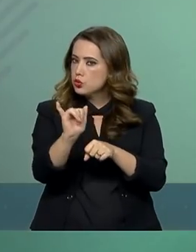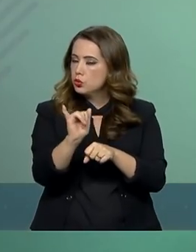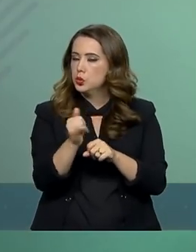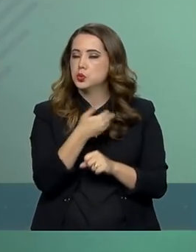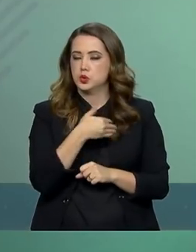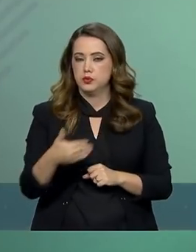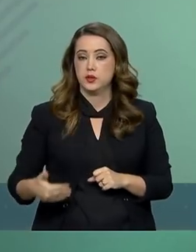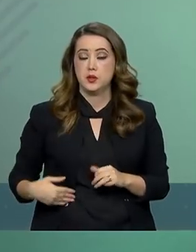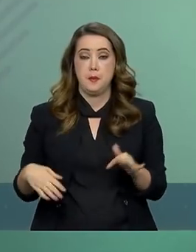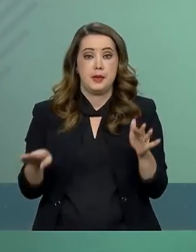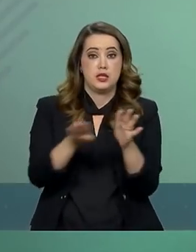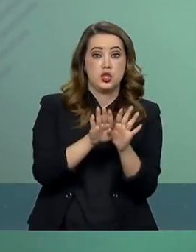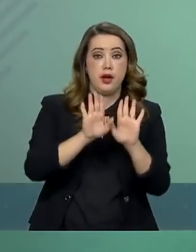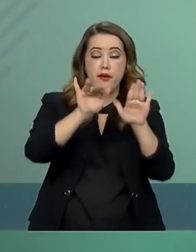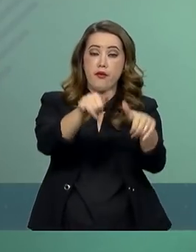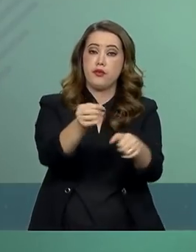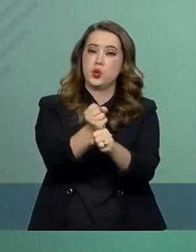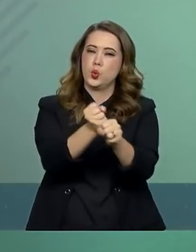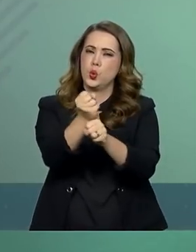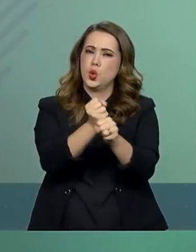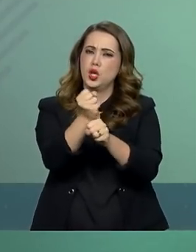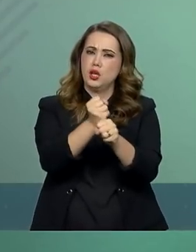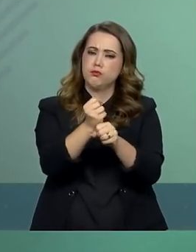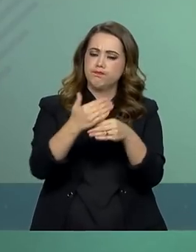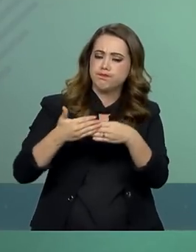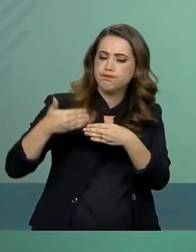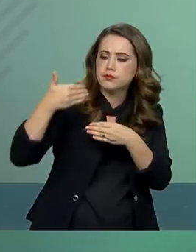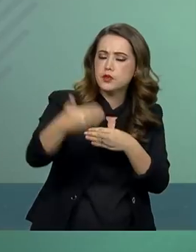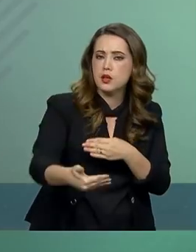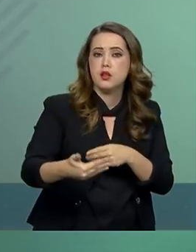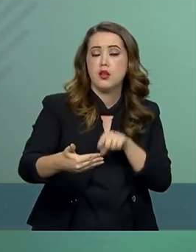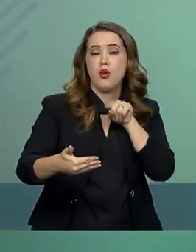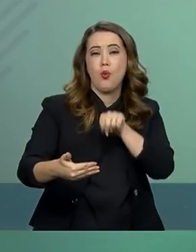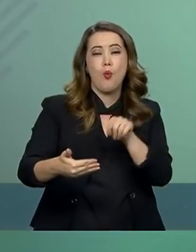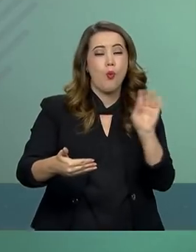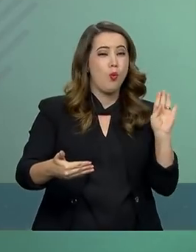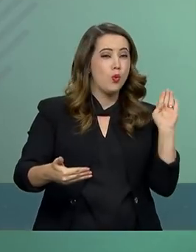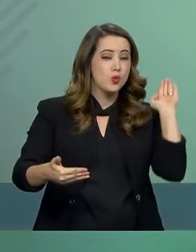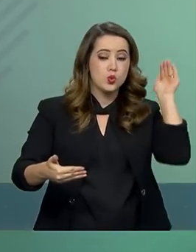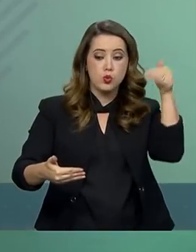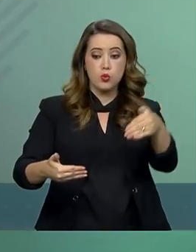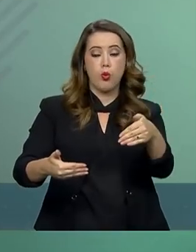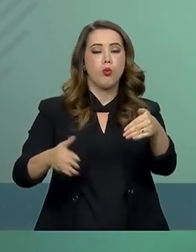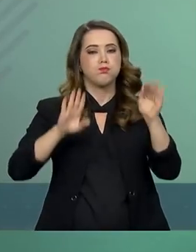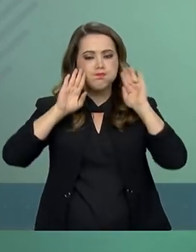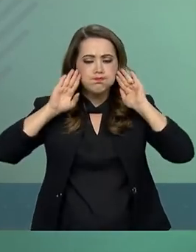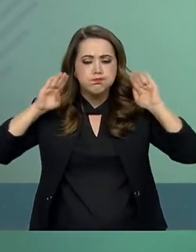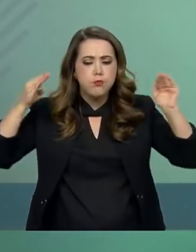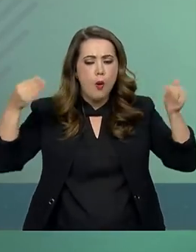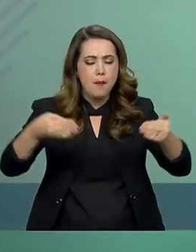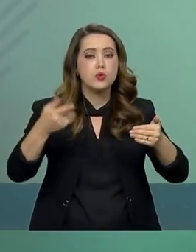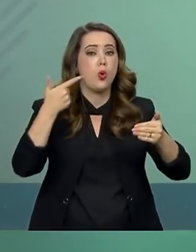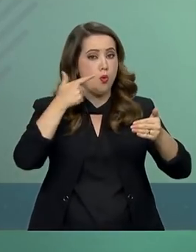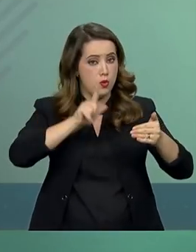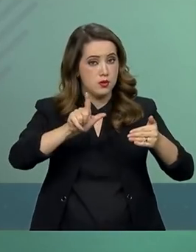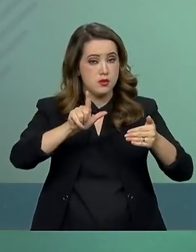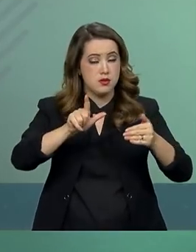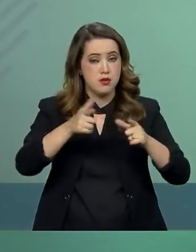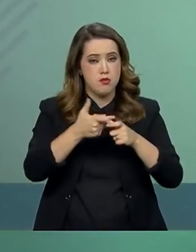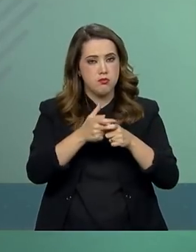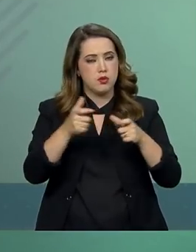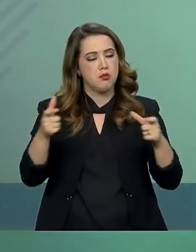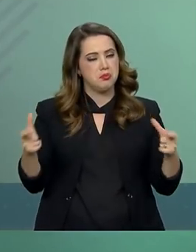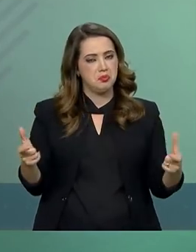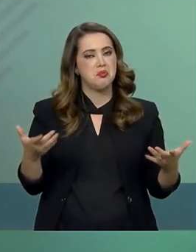para chegar ao final do ano e um pouco mais adiante com esses objetivos conquistados, espraiando